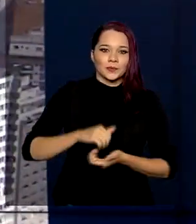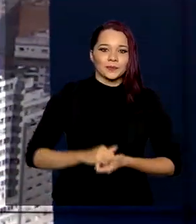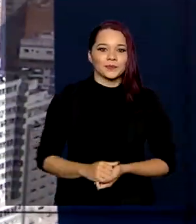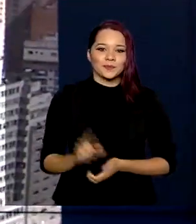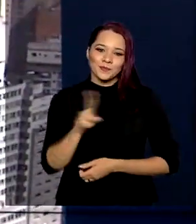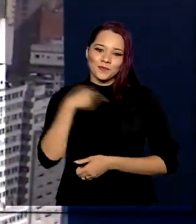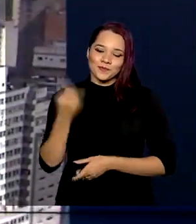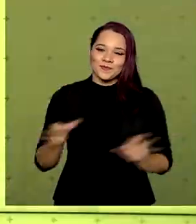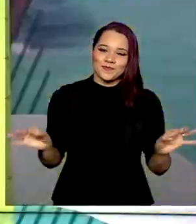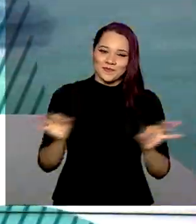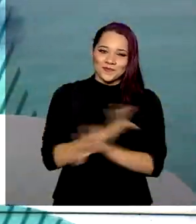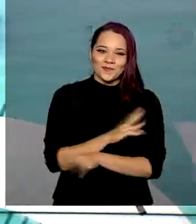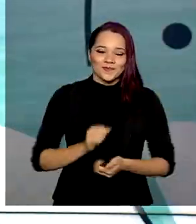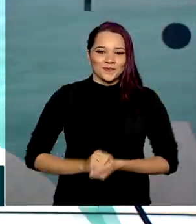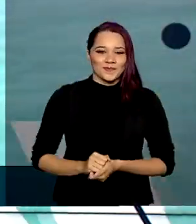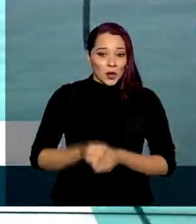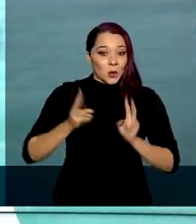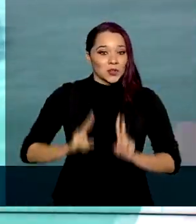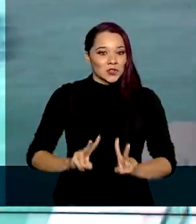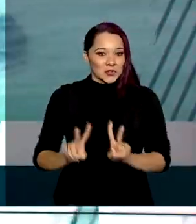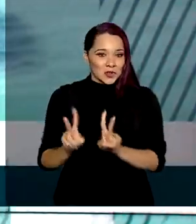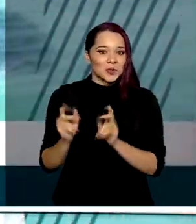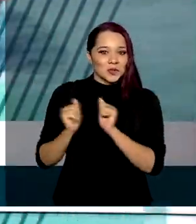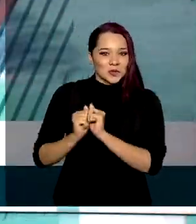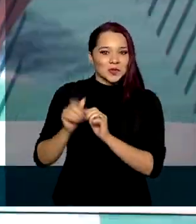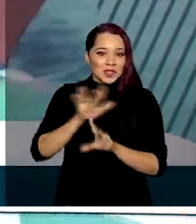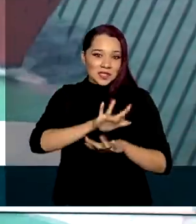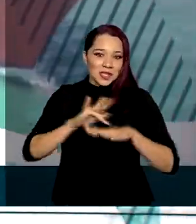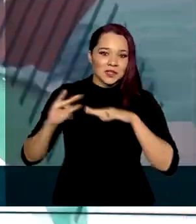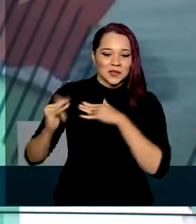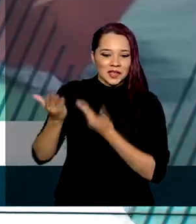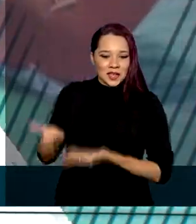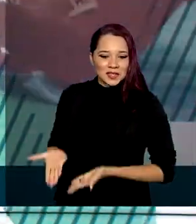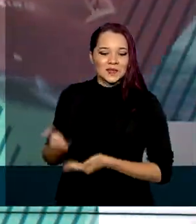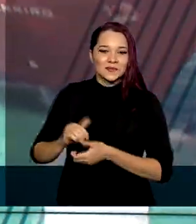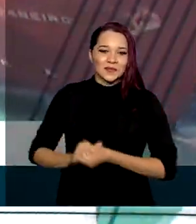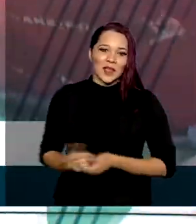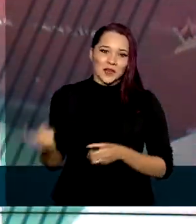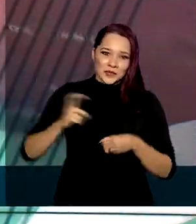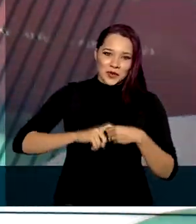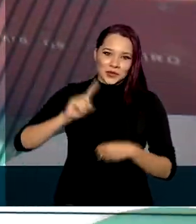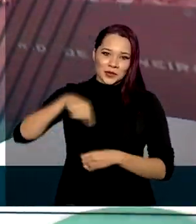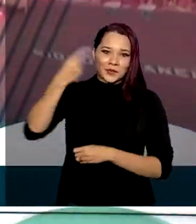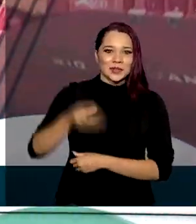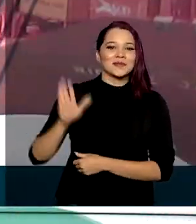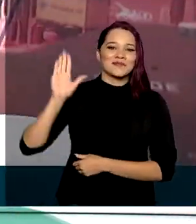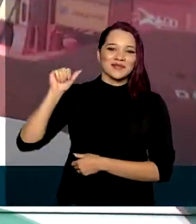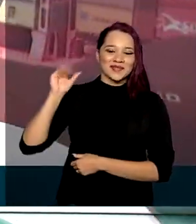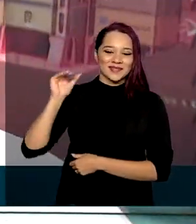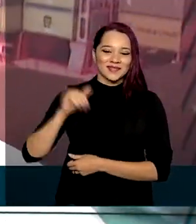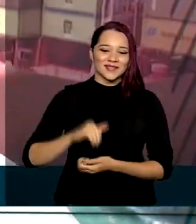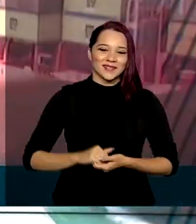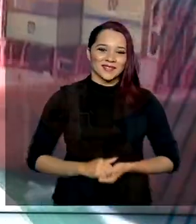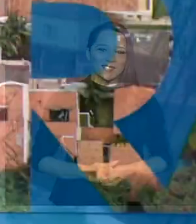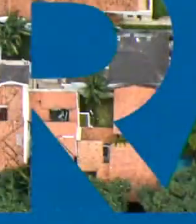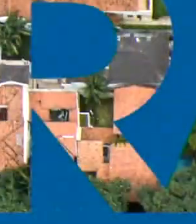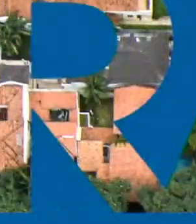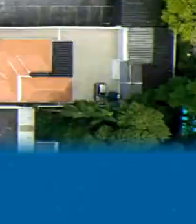O governo agora fica por aqui. Continue com a gente seguindo as nossas redes sociais. Eu volto na próxima edição. Até lá!